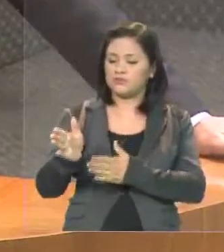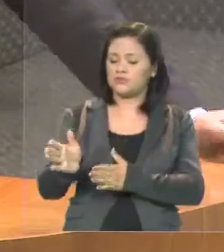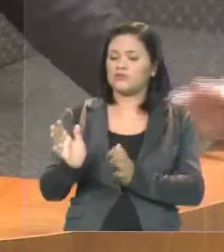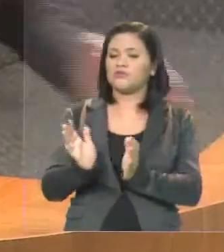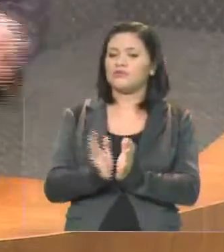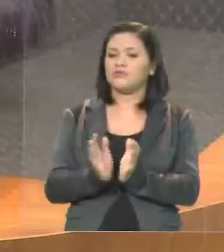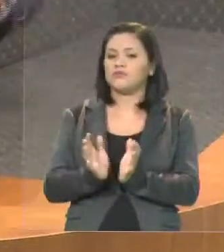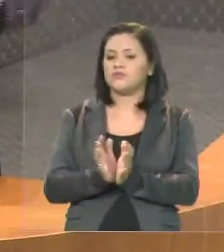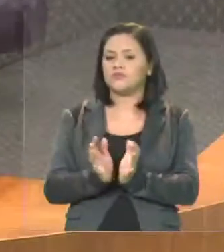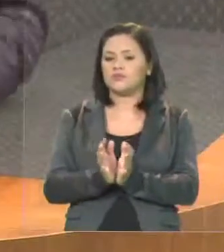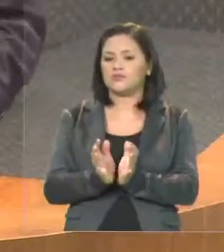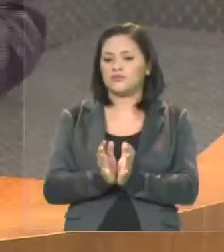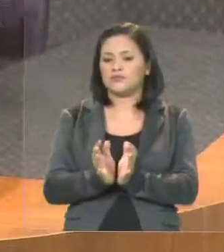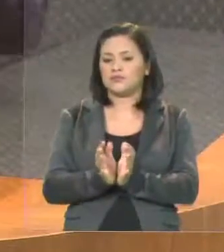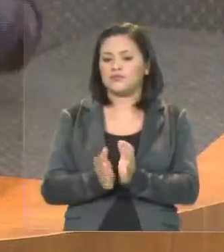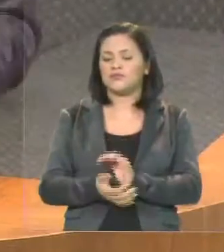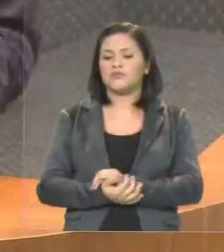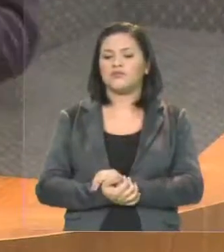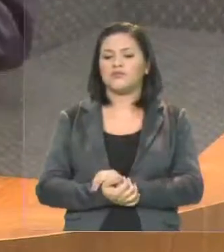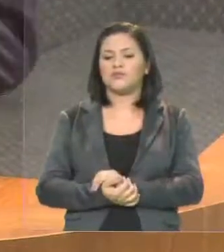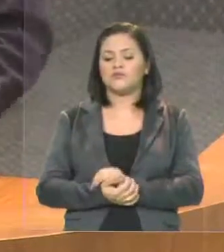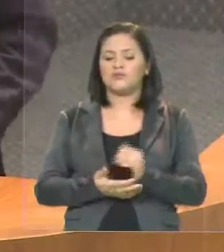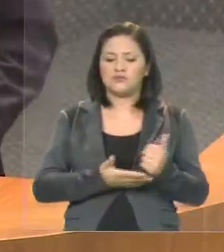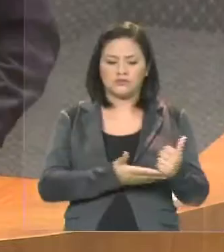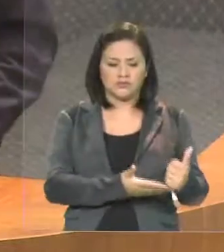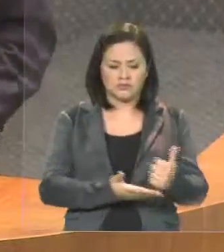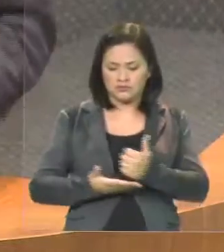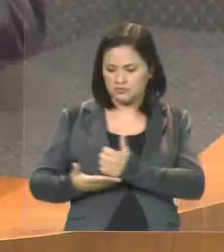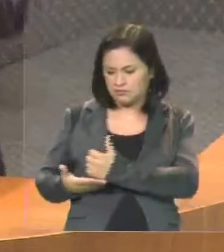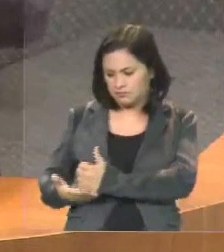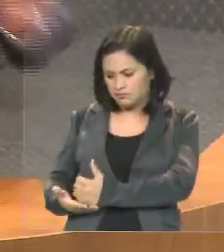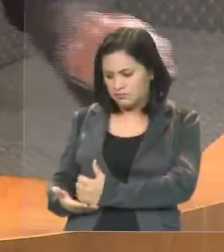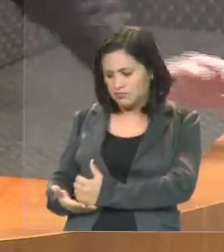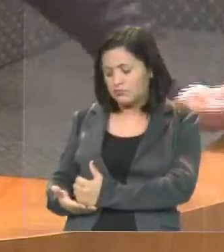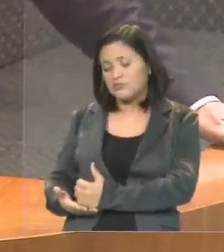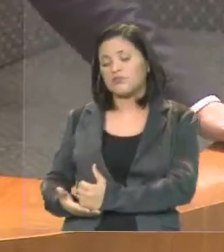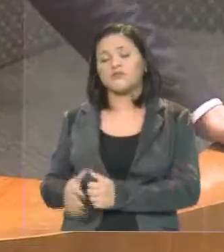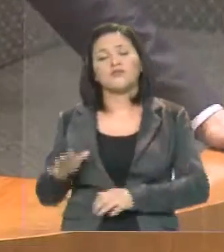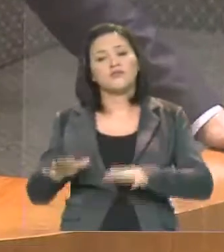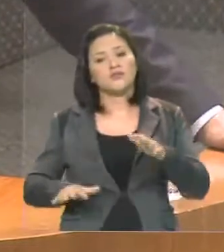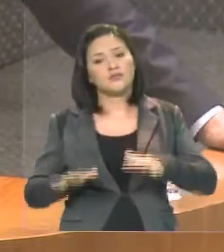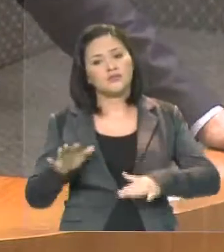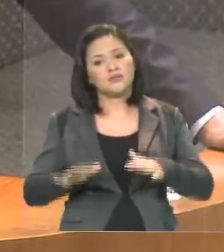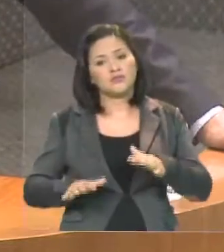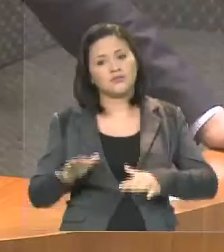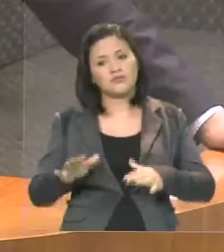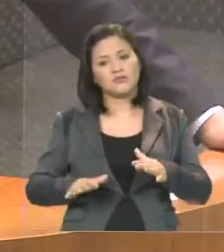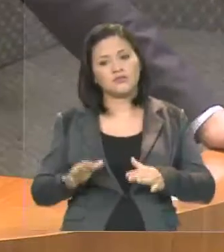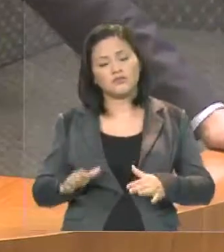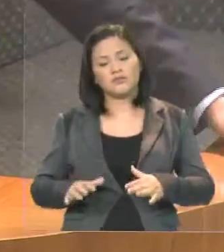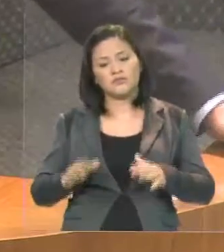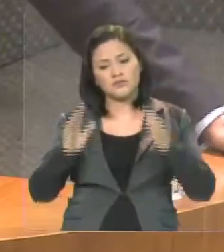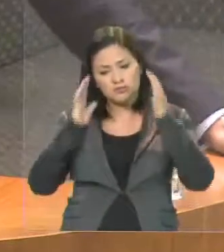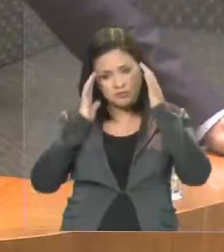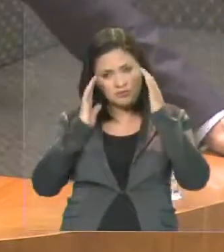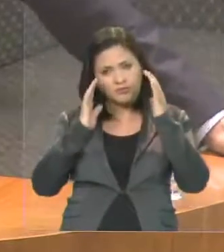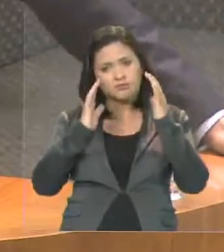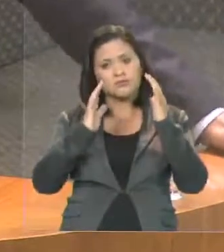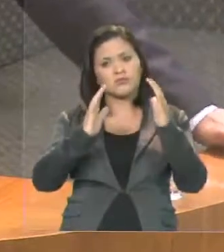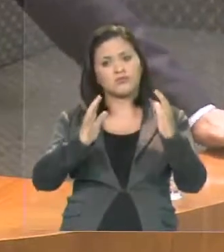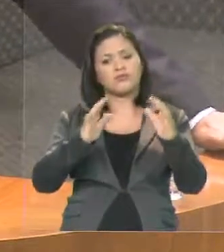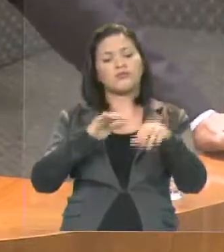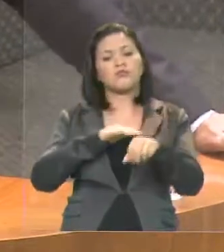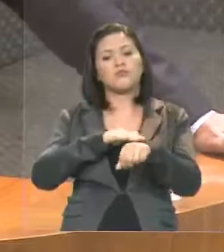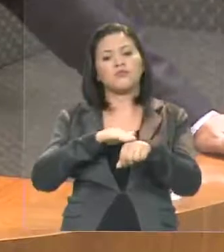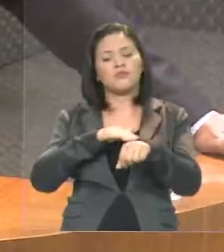caminhos de apoiar A ou B, tão logo houver conversações e respeito à sigla